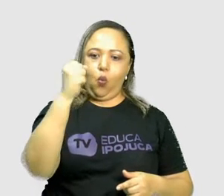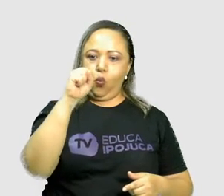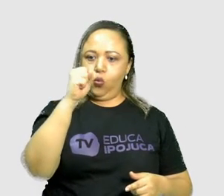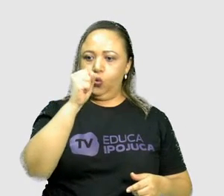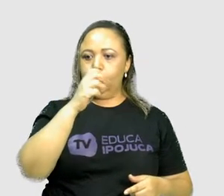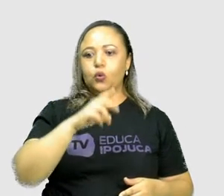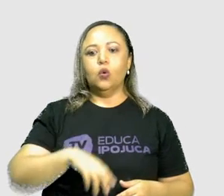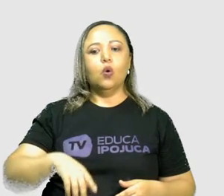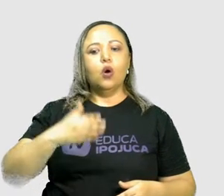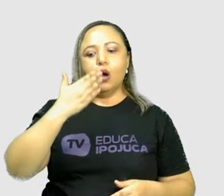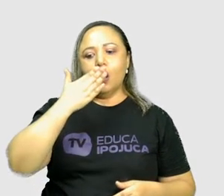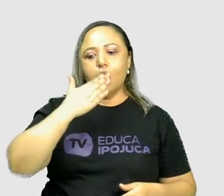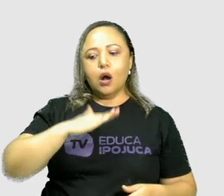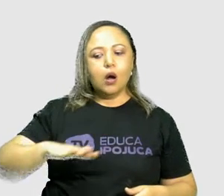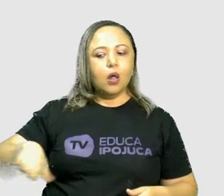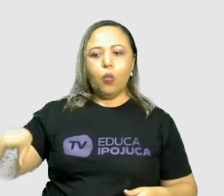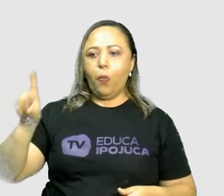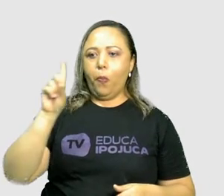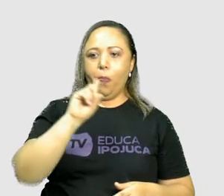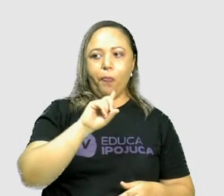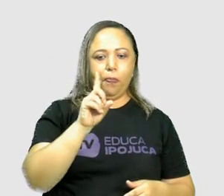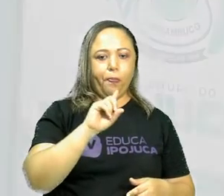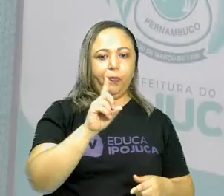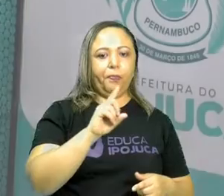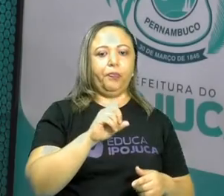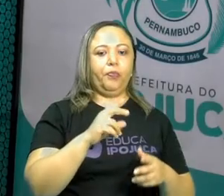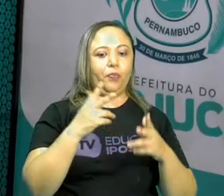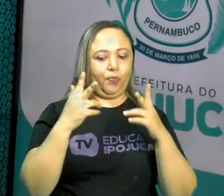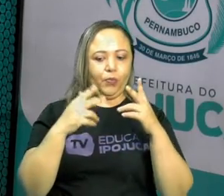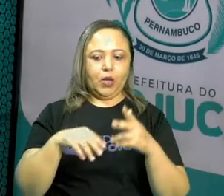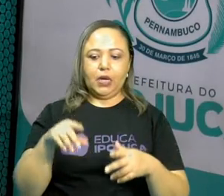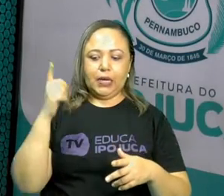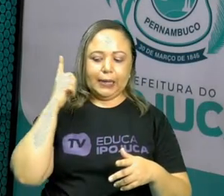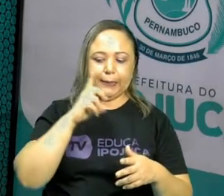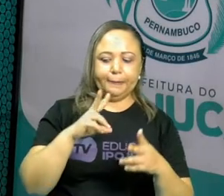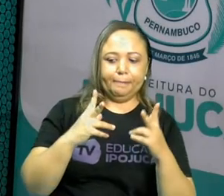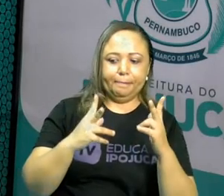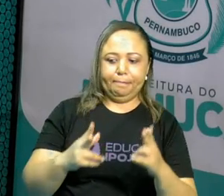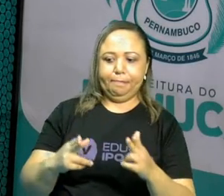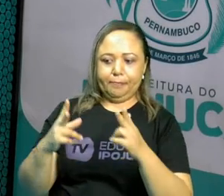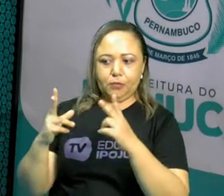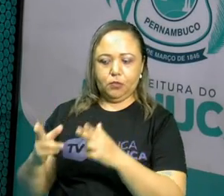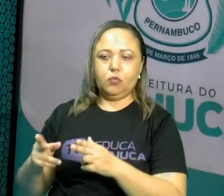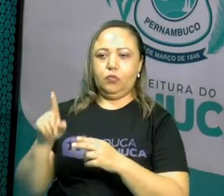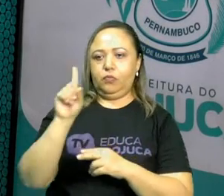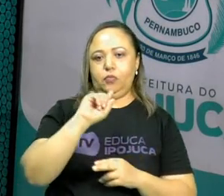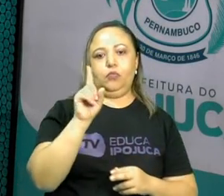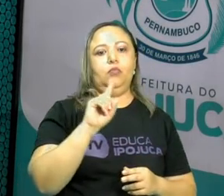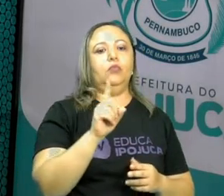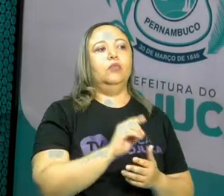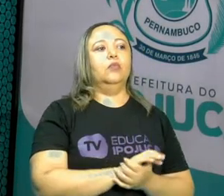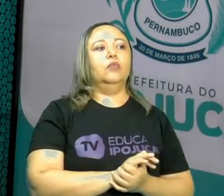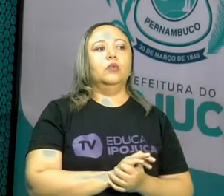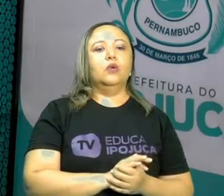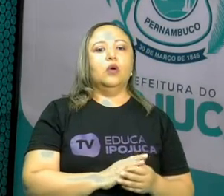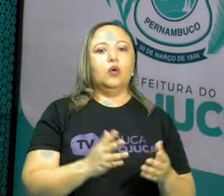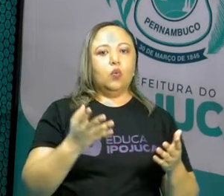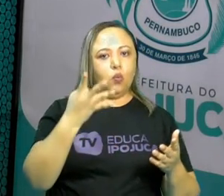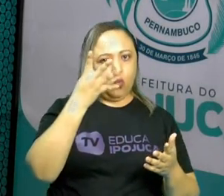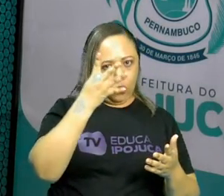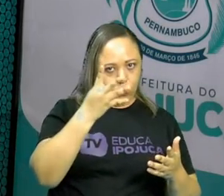de modo que todas recebessem o mesmo valor e não sobrasse nenhuma bolinha entre elas. Pois é.